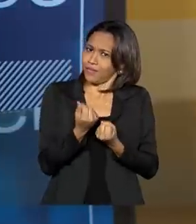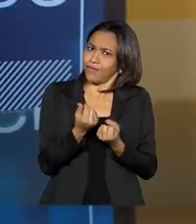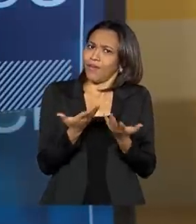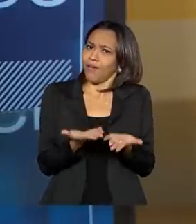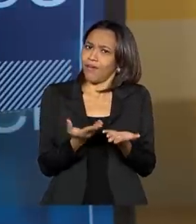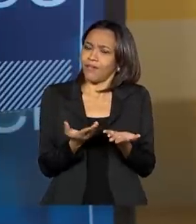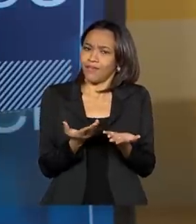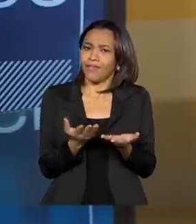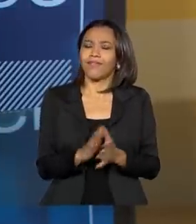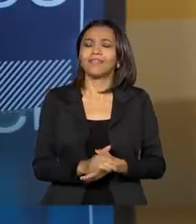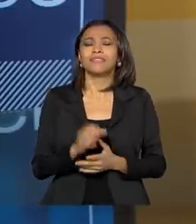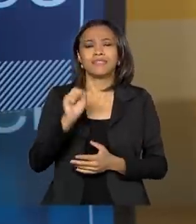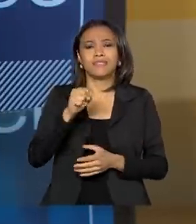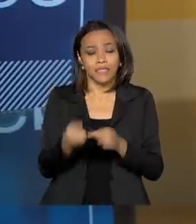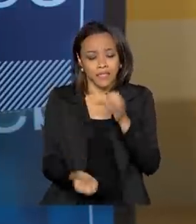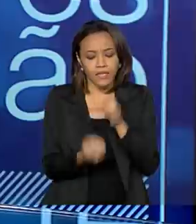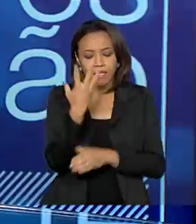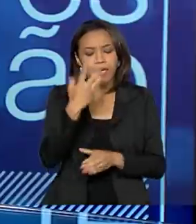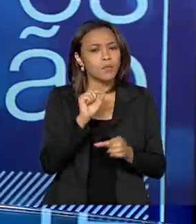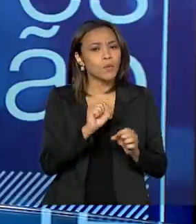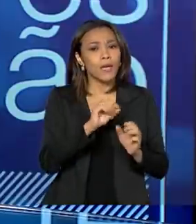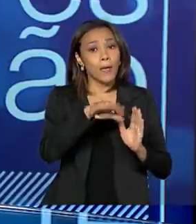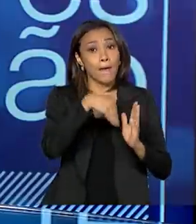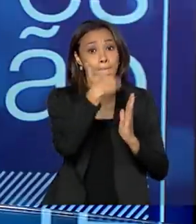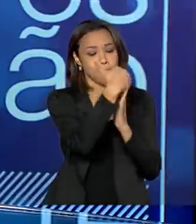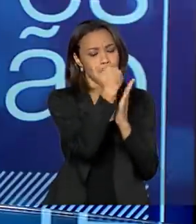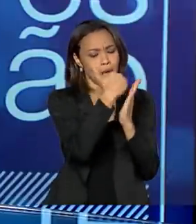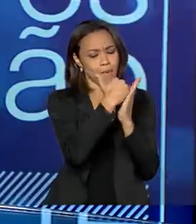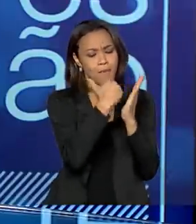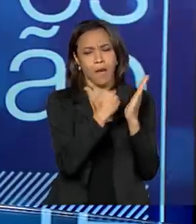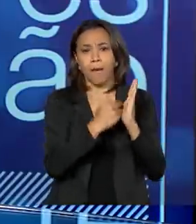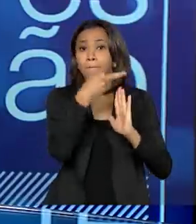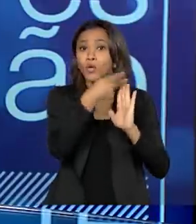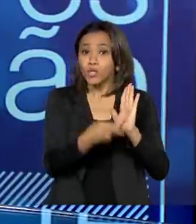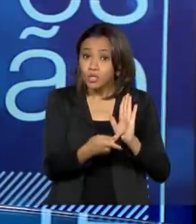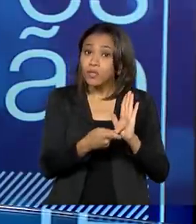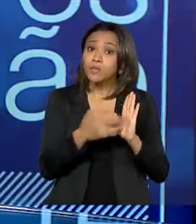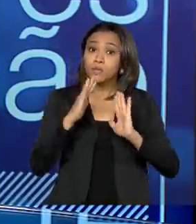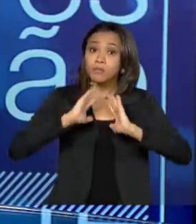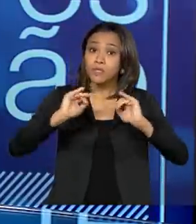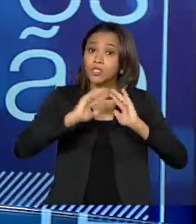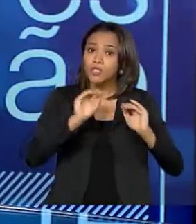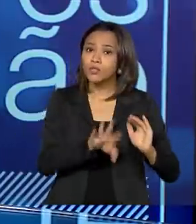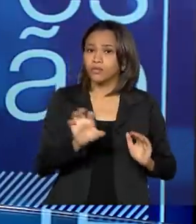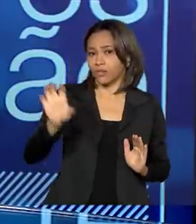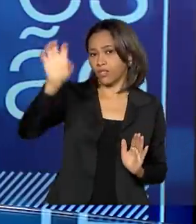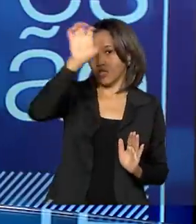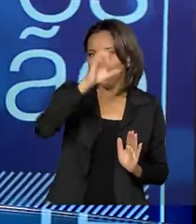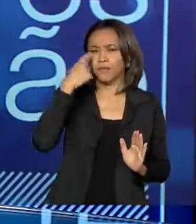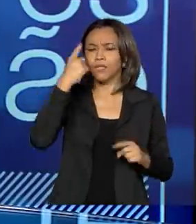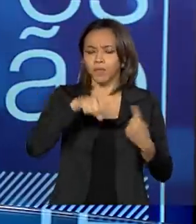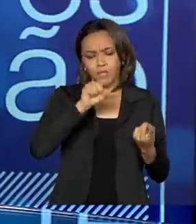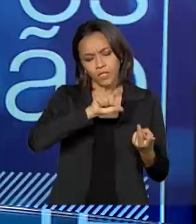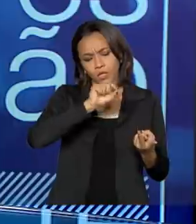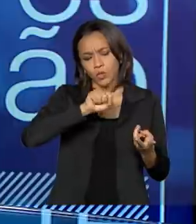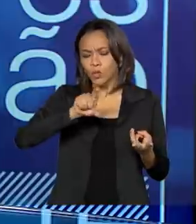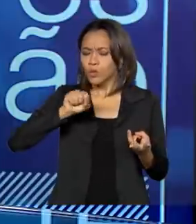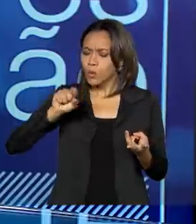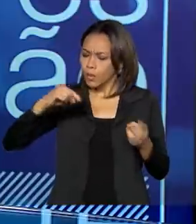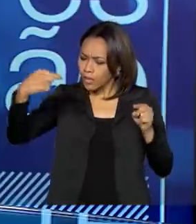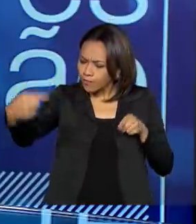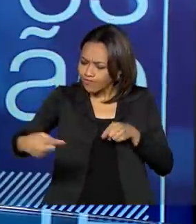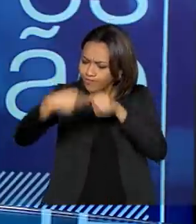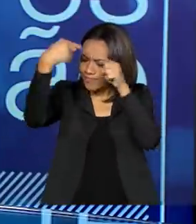Exatamente. Nós criamos esse banco de projetos para receber as demandas dos estados e poder selecionar aqueles que têm convergência com a